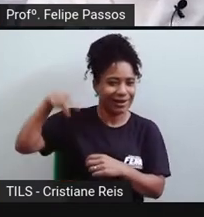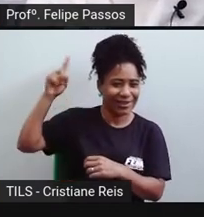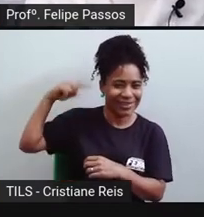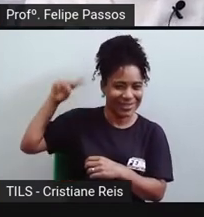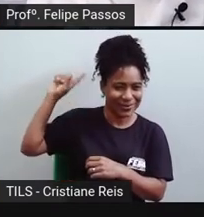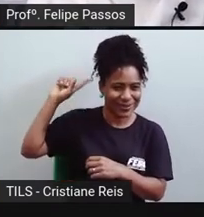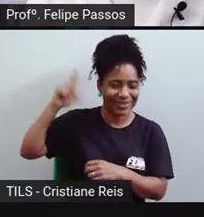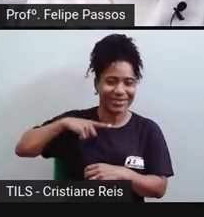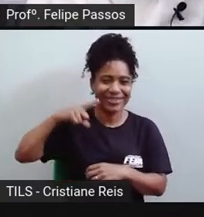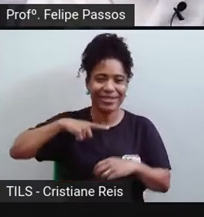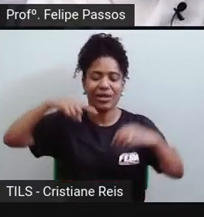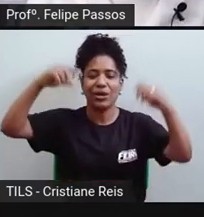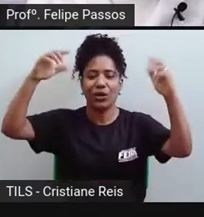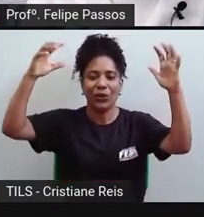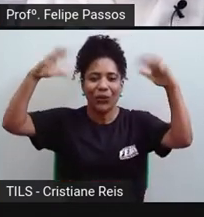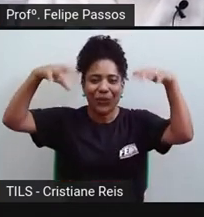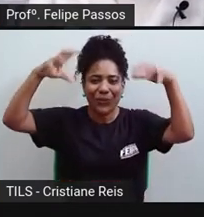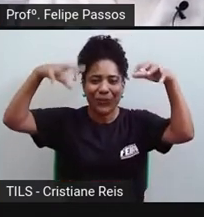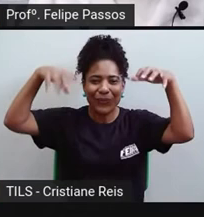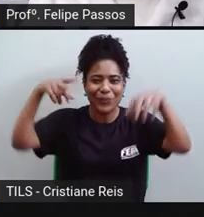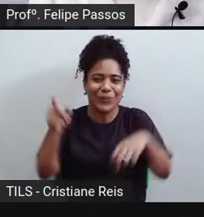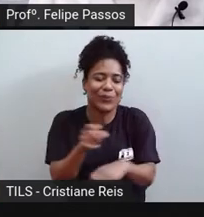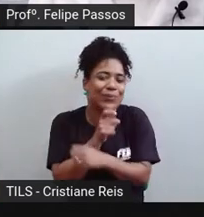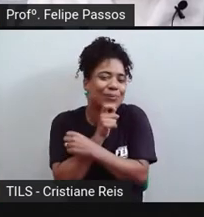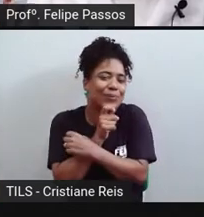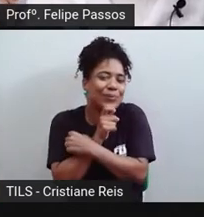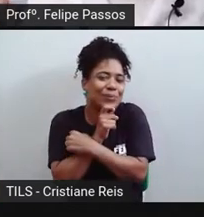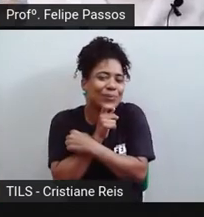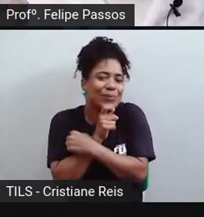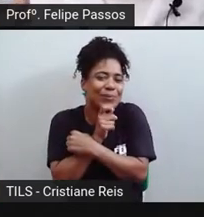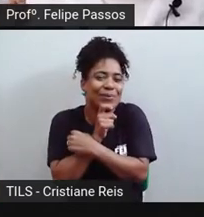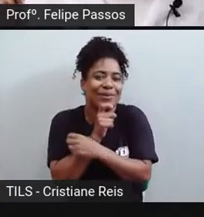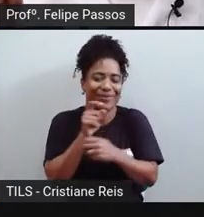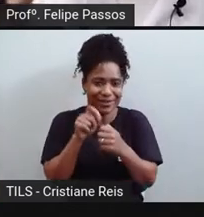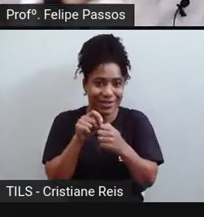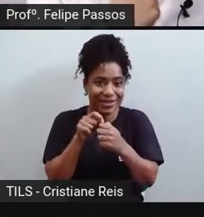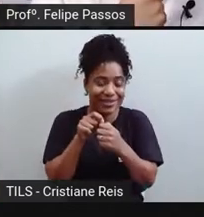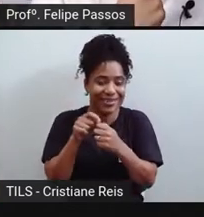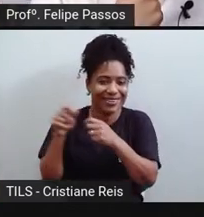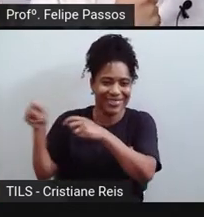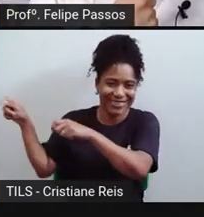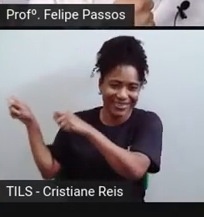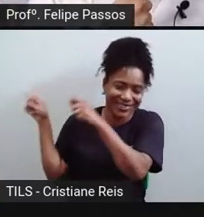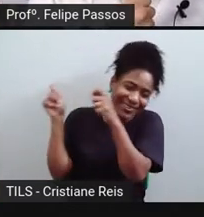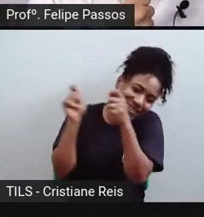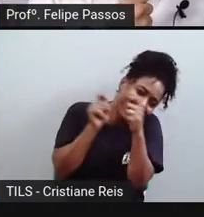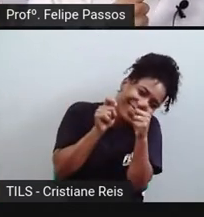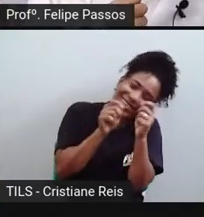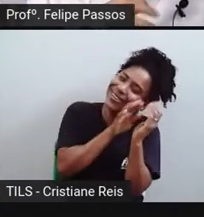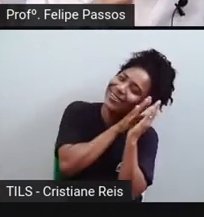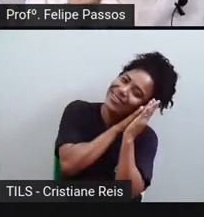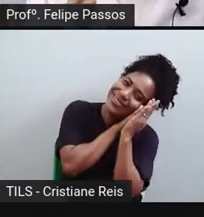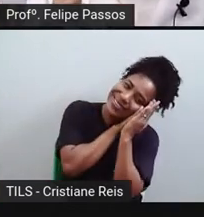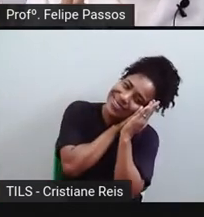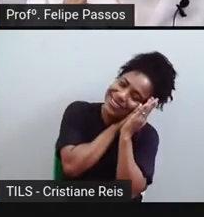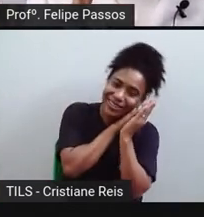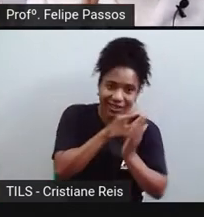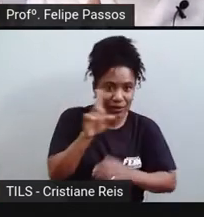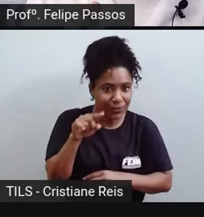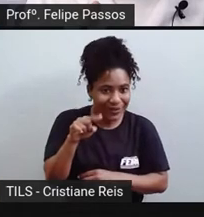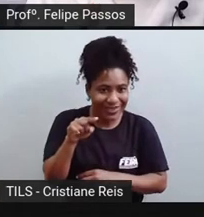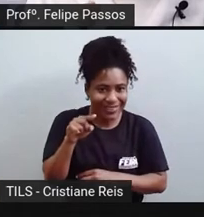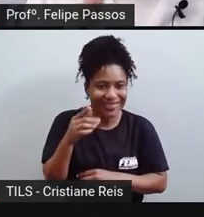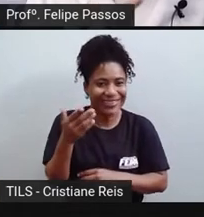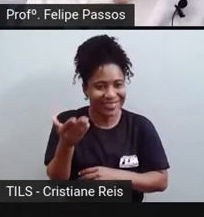e você estava com frio. O que é que você faz? Você pega um cobertor e se cobre, não é verdade? O que é que o